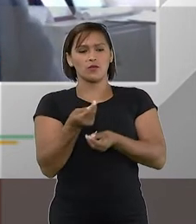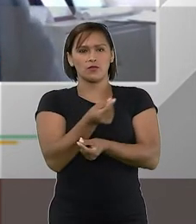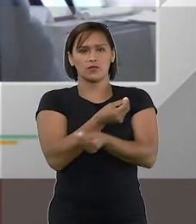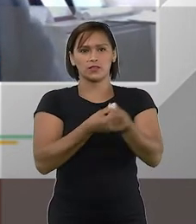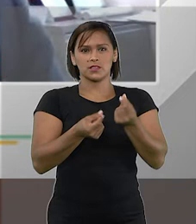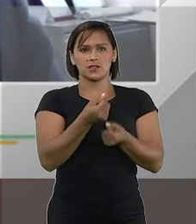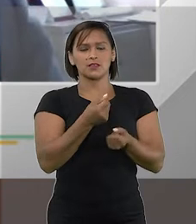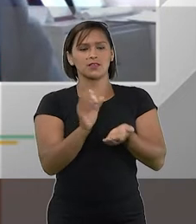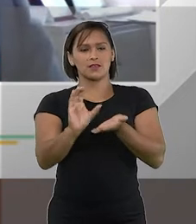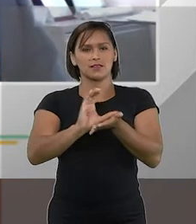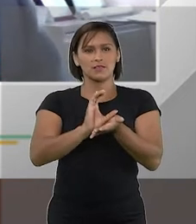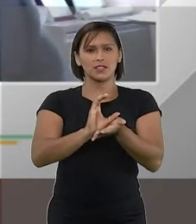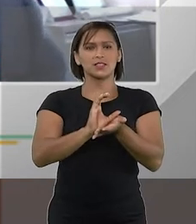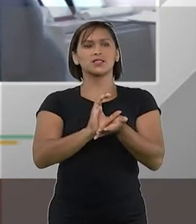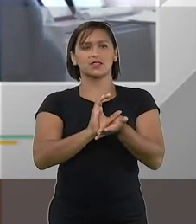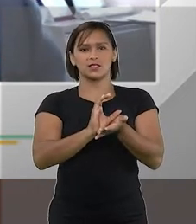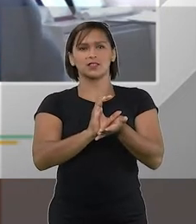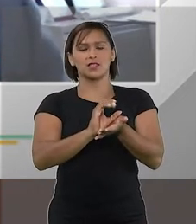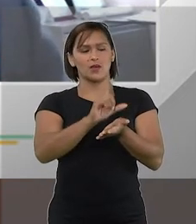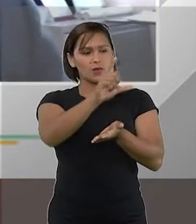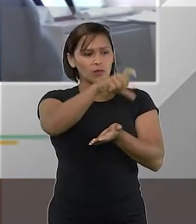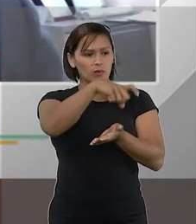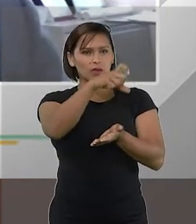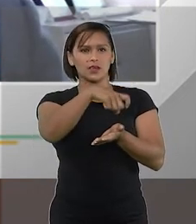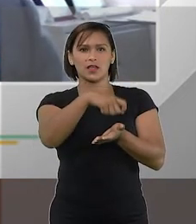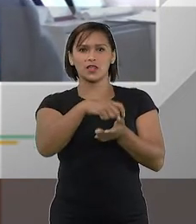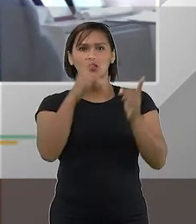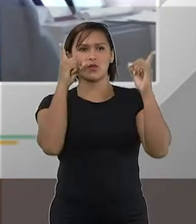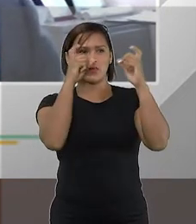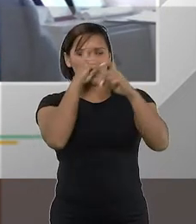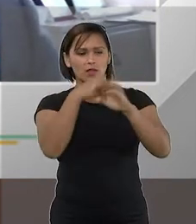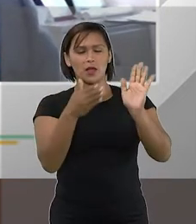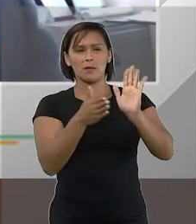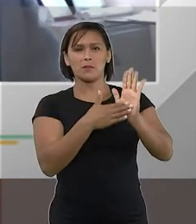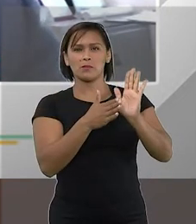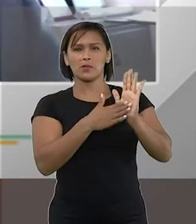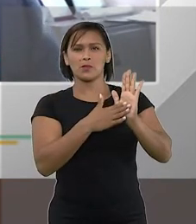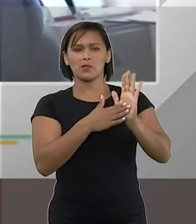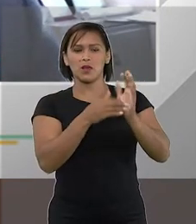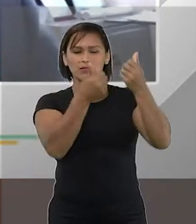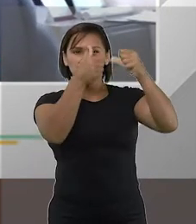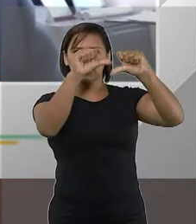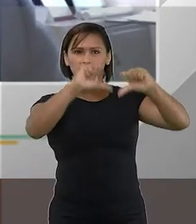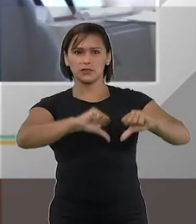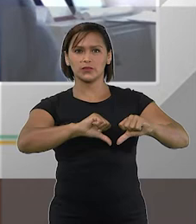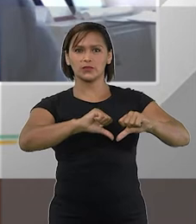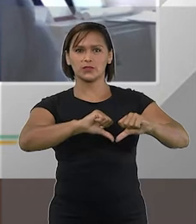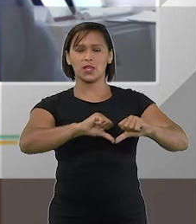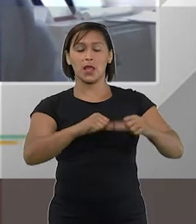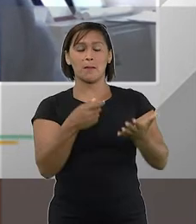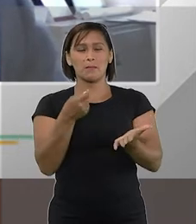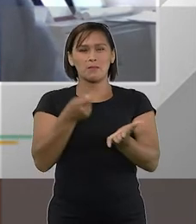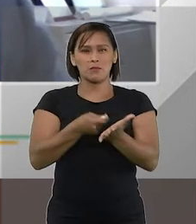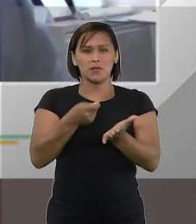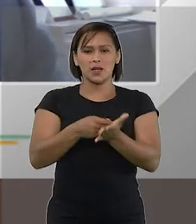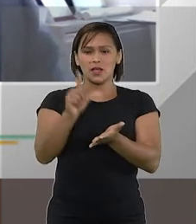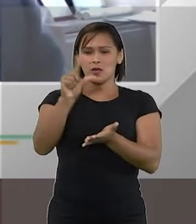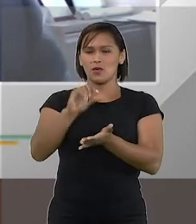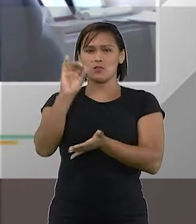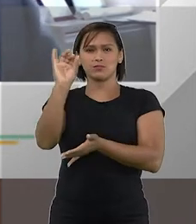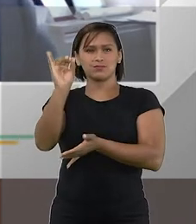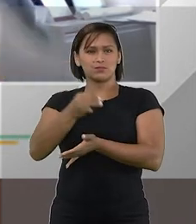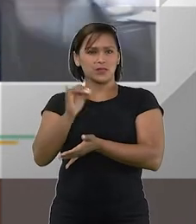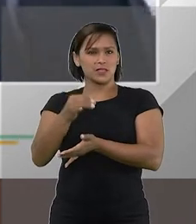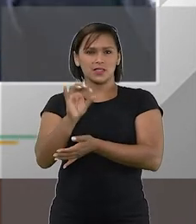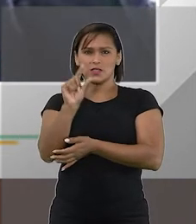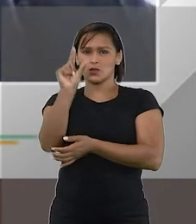financiavam pelo sacrifício dos seus credores, porque apresentavam propostas muito ruins, pagando um percentual